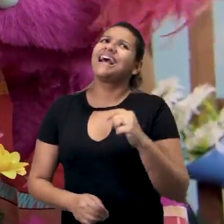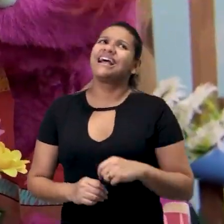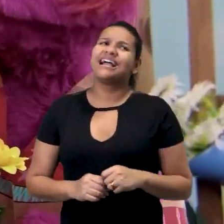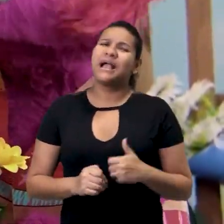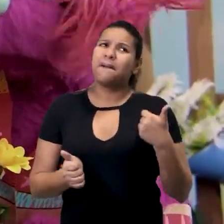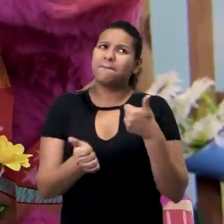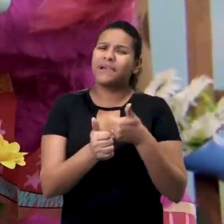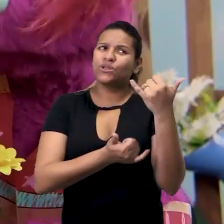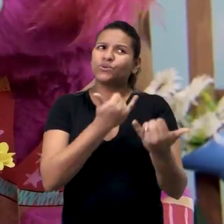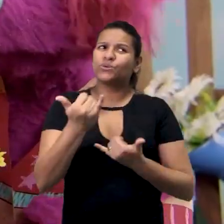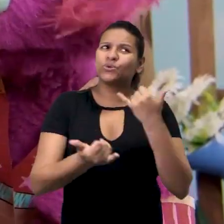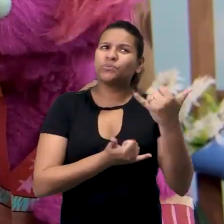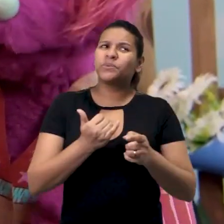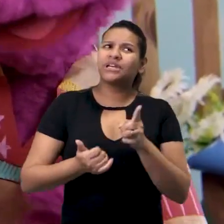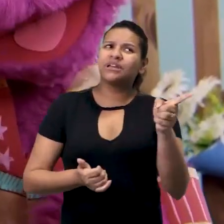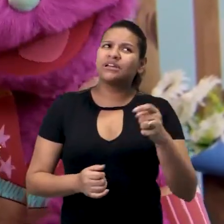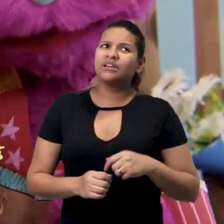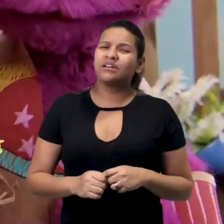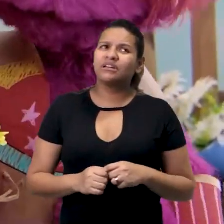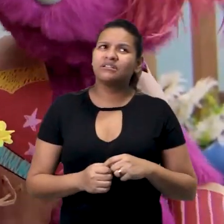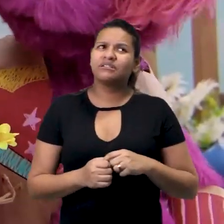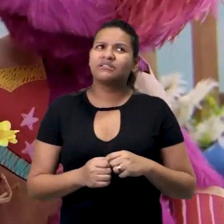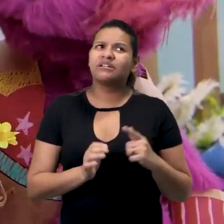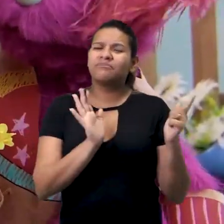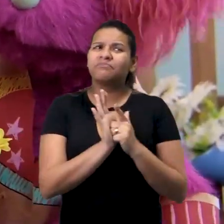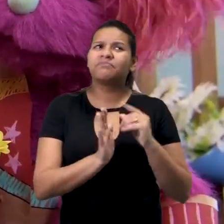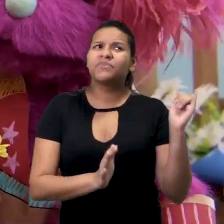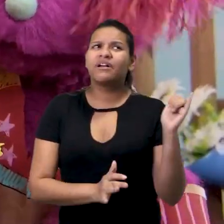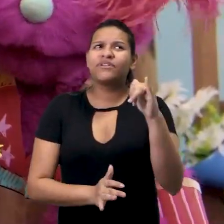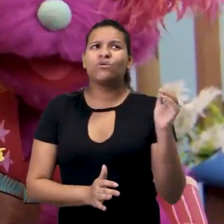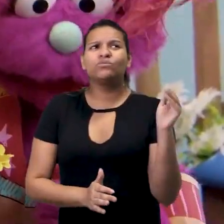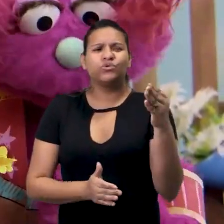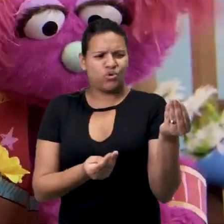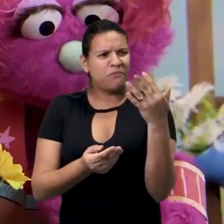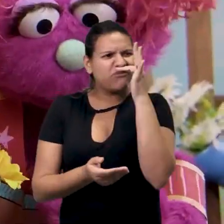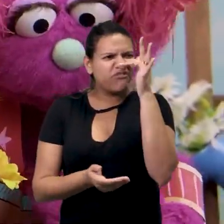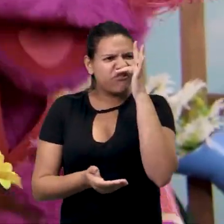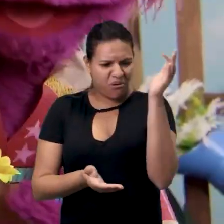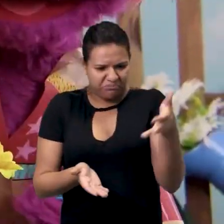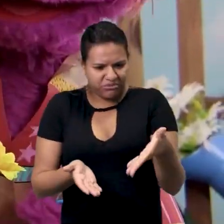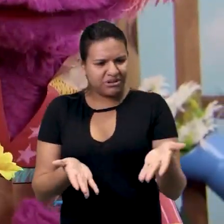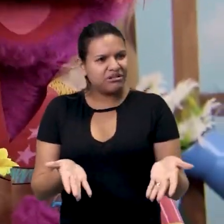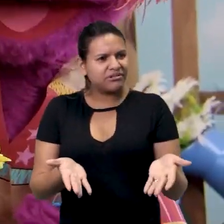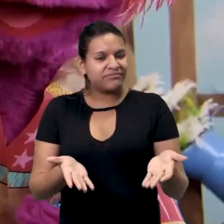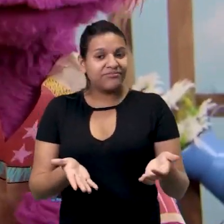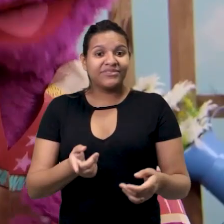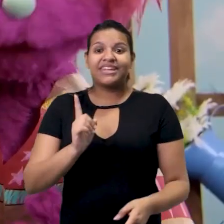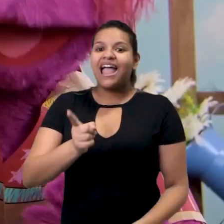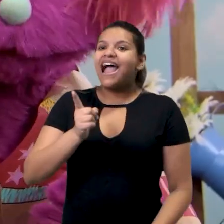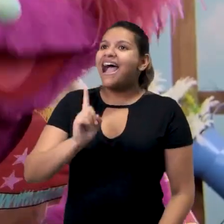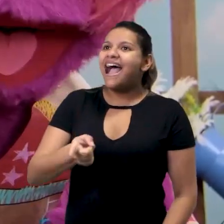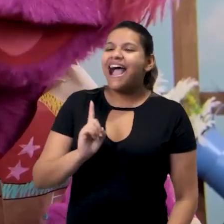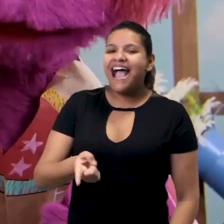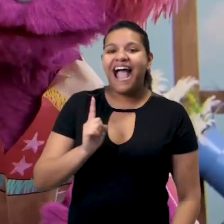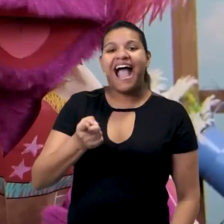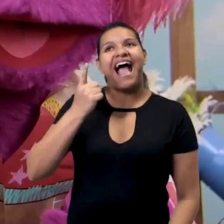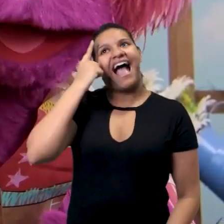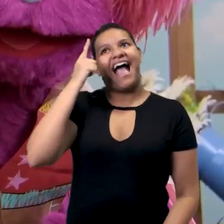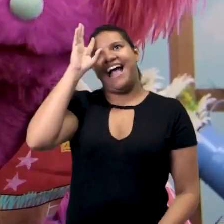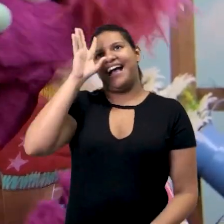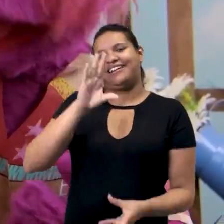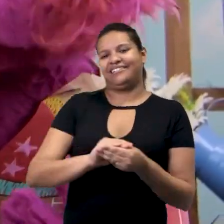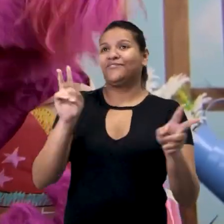estávamos brincando com o aviãozinho! Como ela veio parar aqui? Hã? Hã? Hã? Foi o